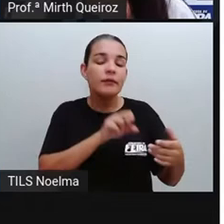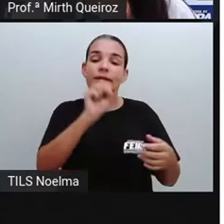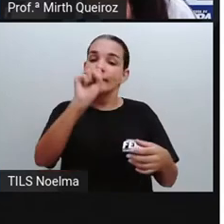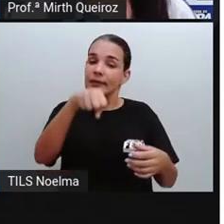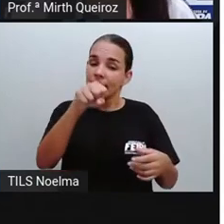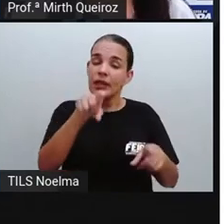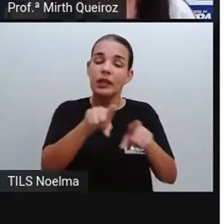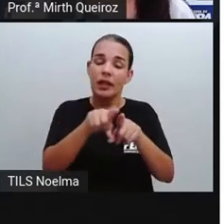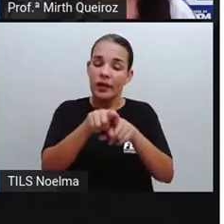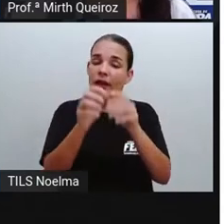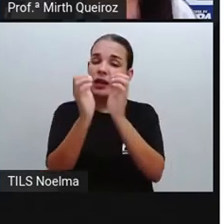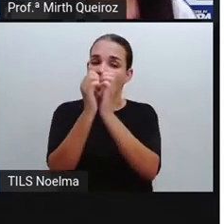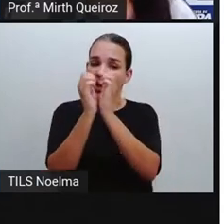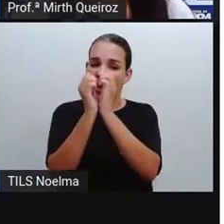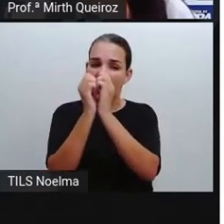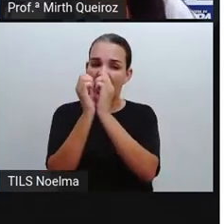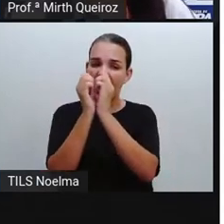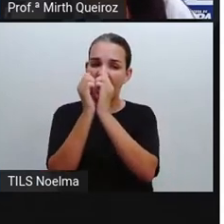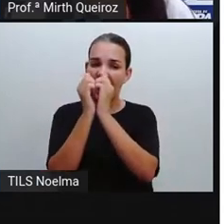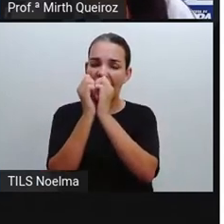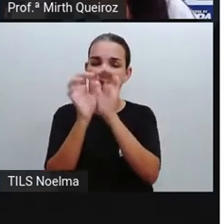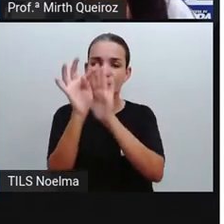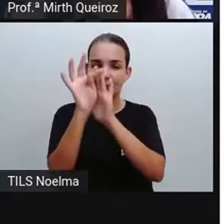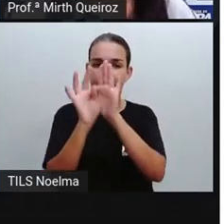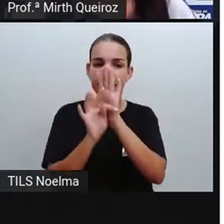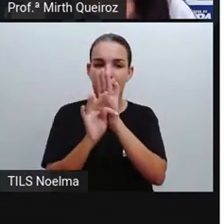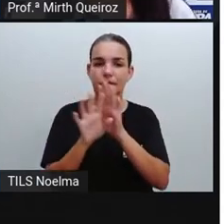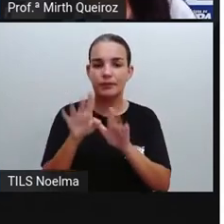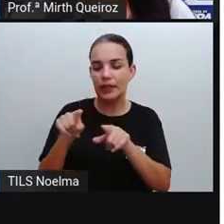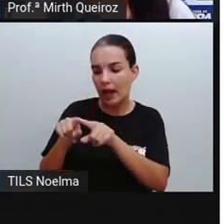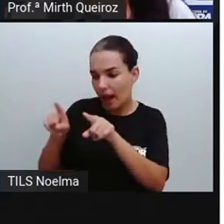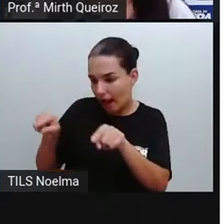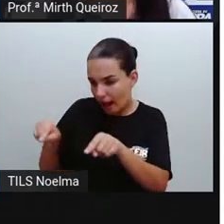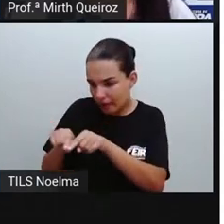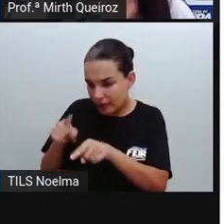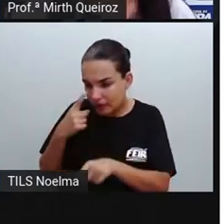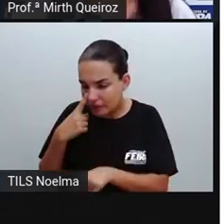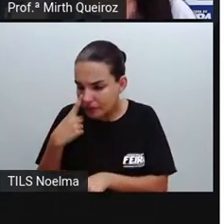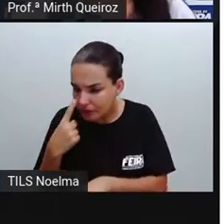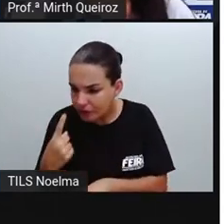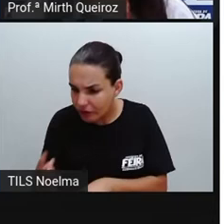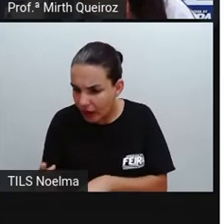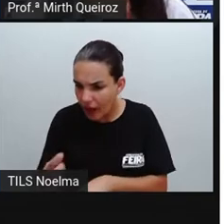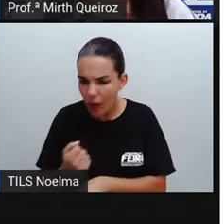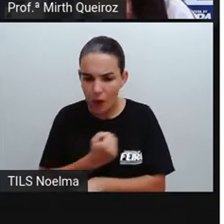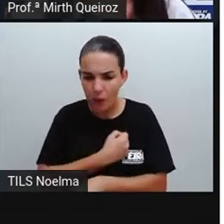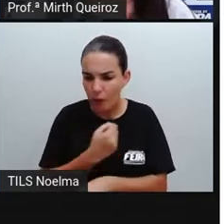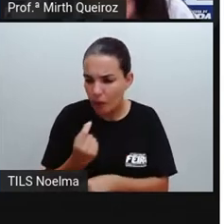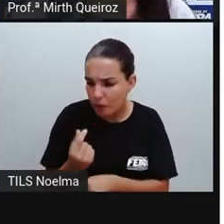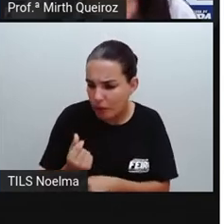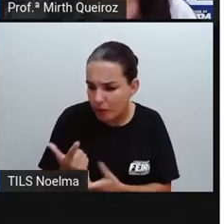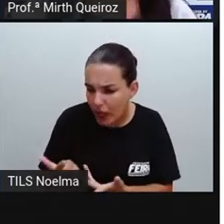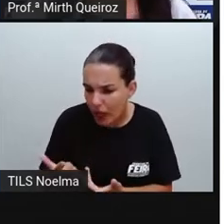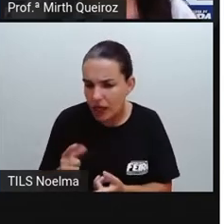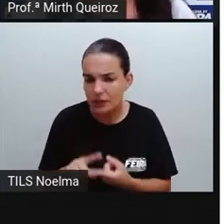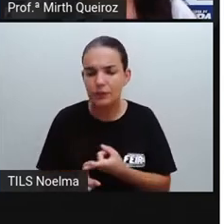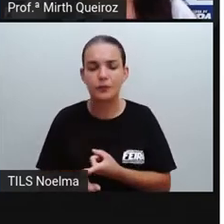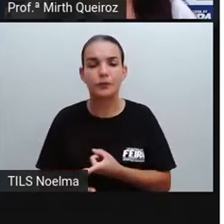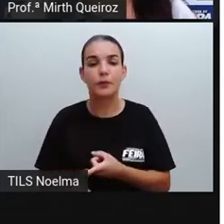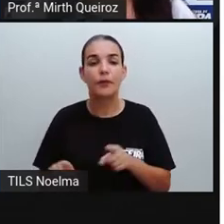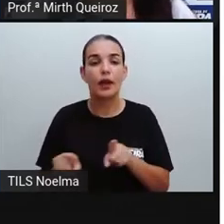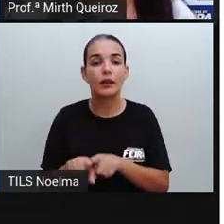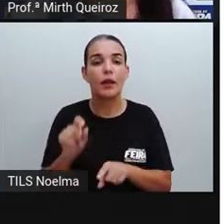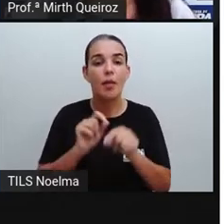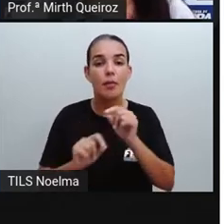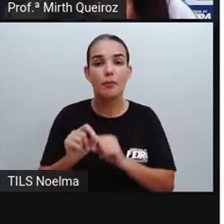tipo aí de gênero textual. As plaquinhas de preços, né? Os letreiros também são tipos de gêneros textuais. As indicações